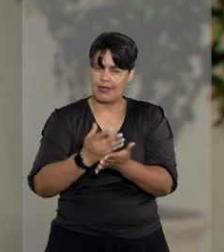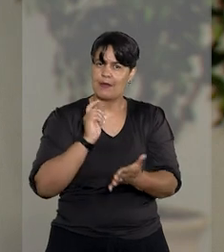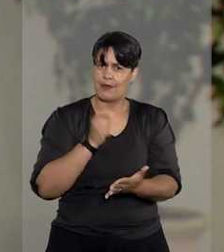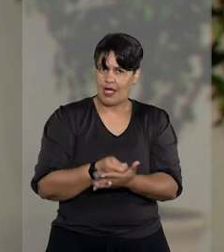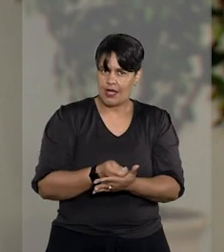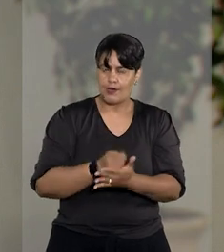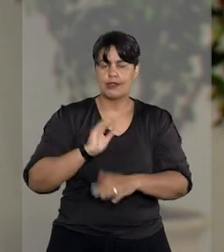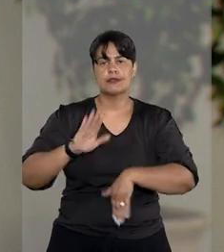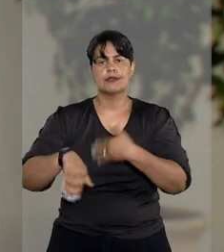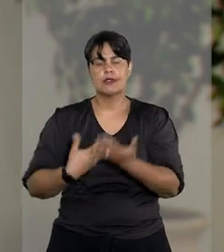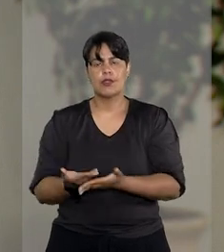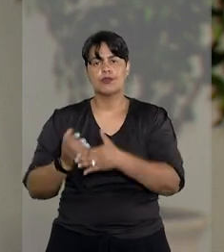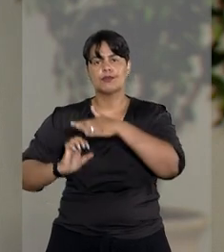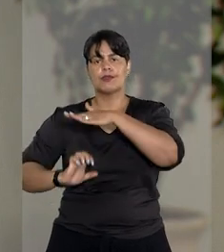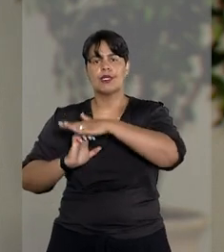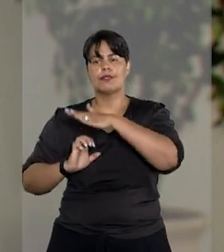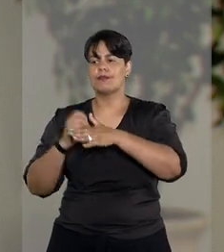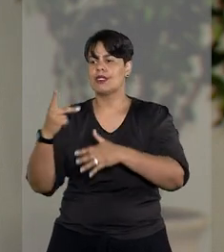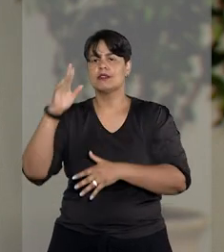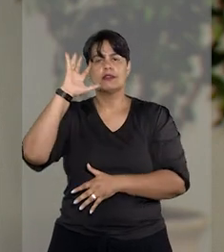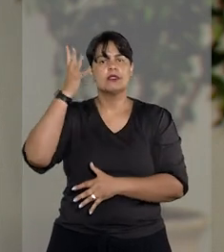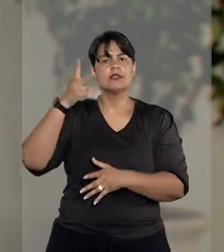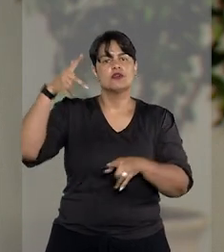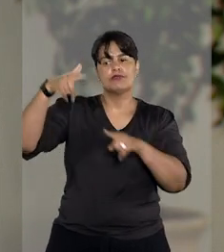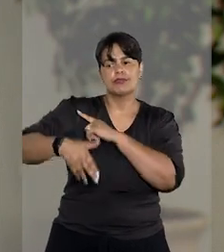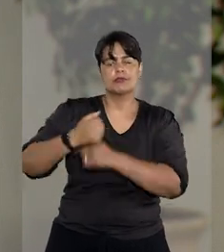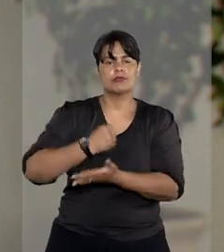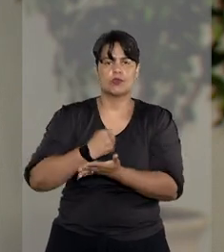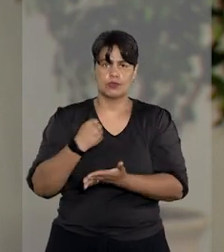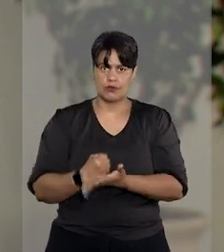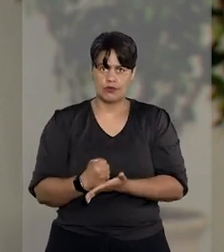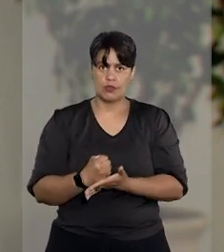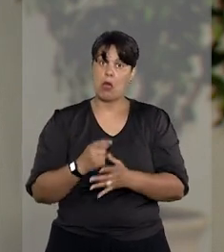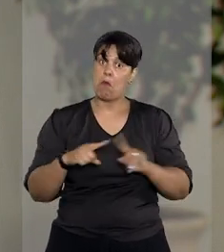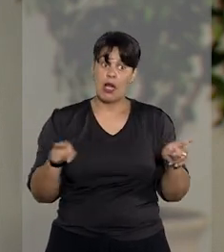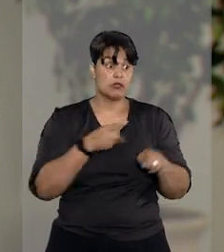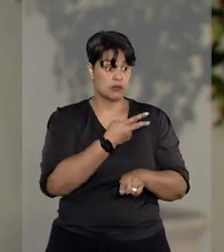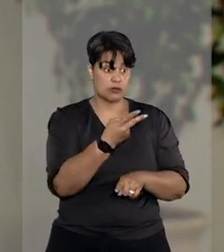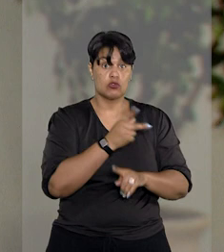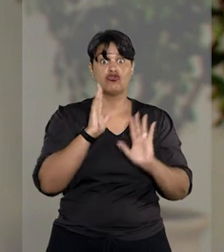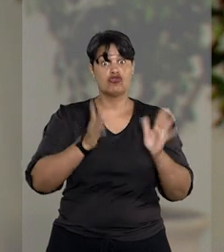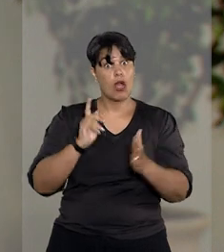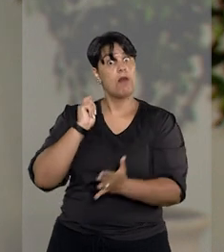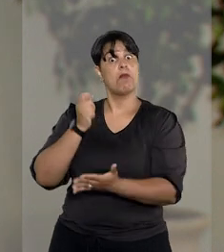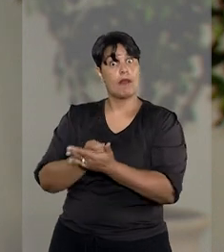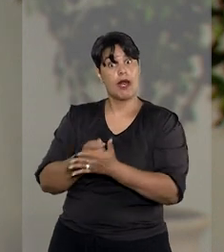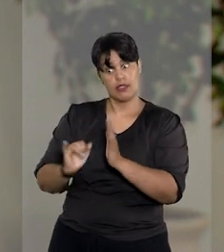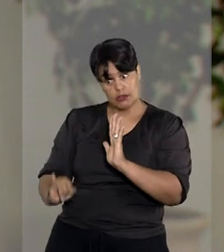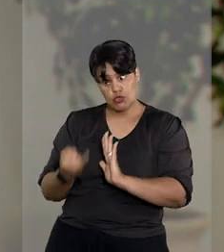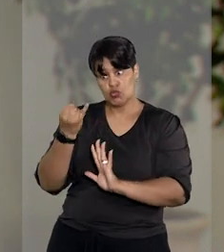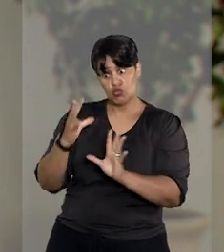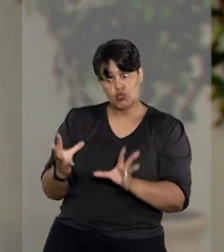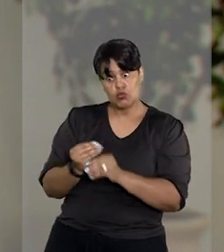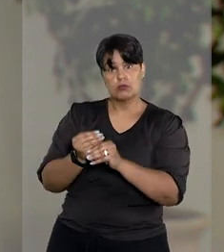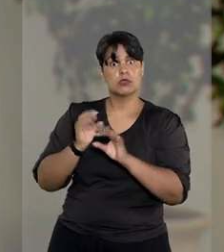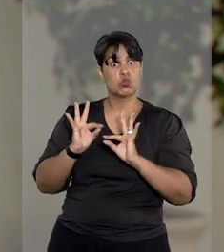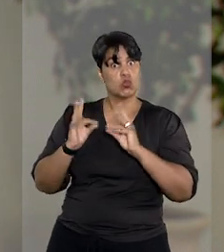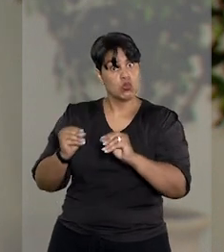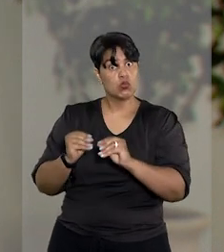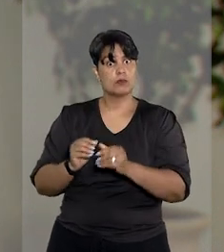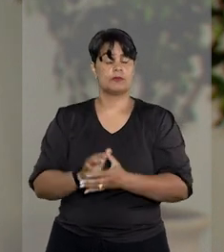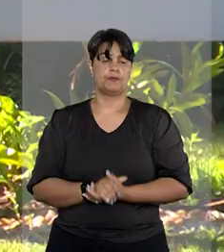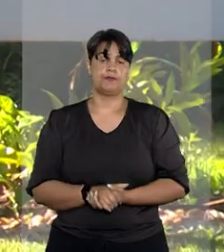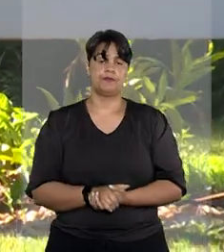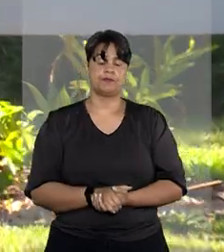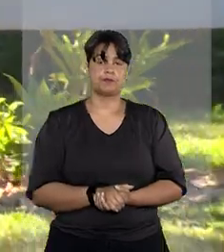resultou na rescisão do contrato por parte da operadora, embora eles tivessem quitado a dívida com juros e correção monetária no mês